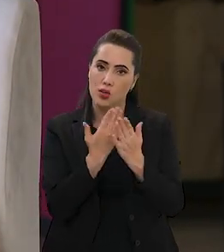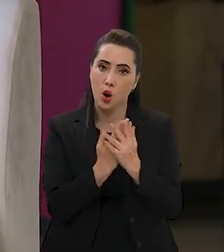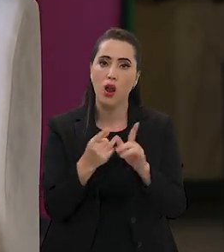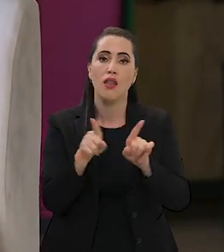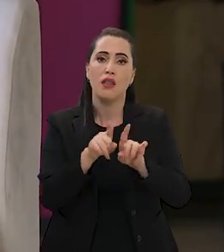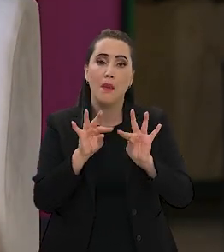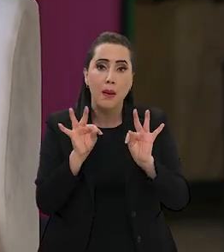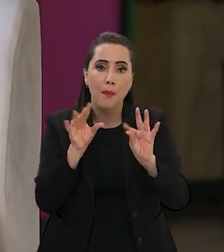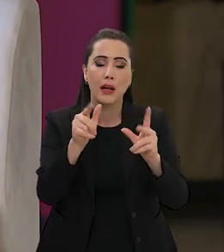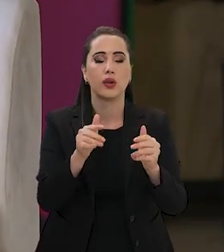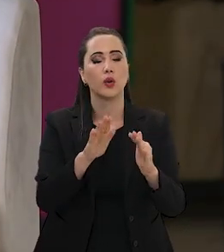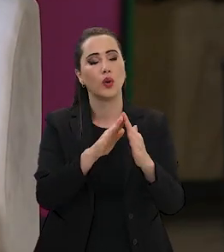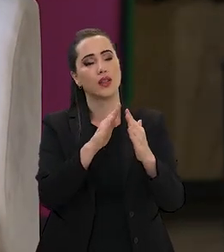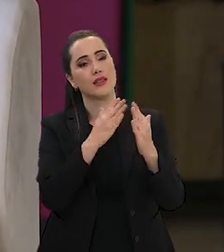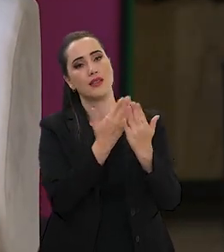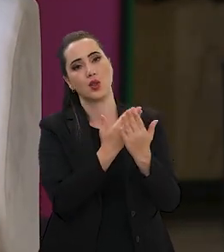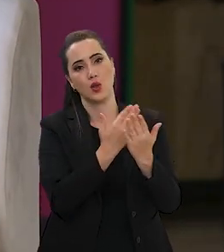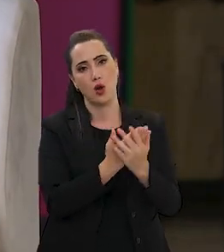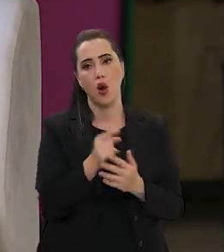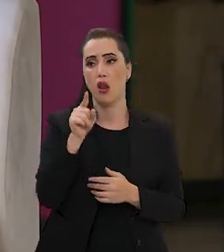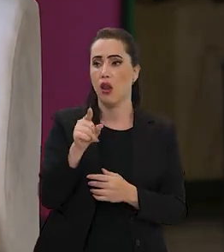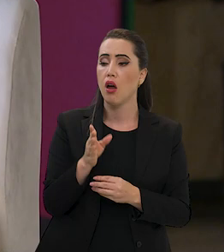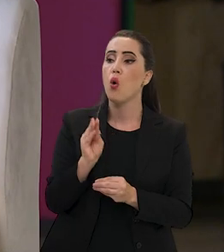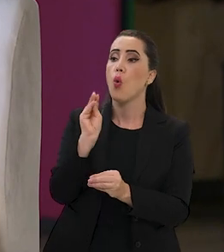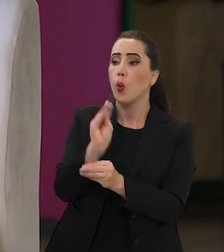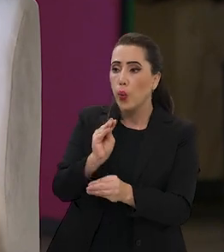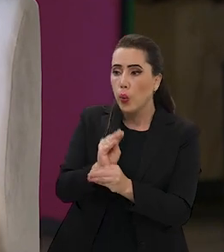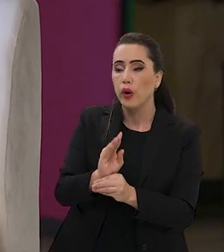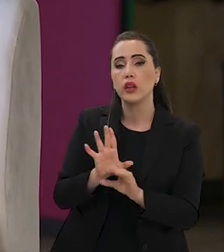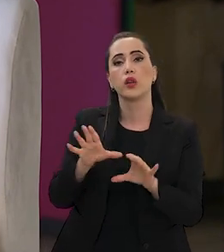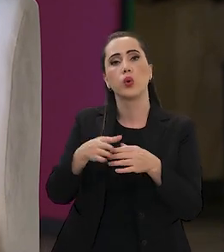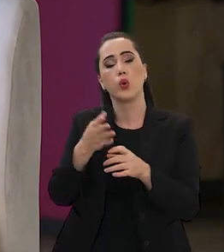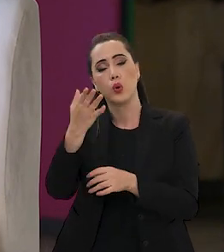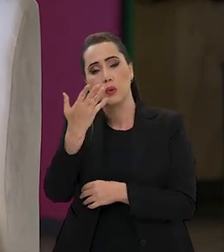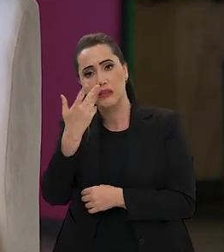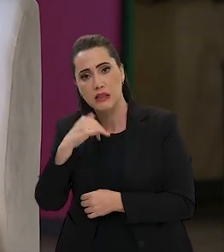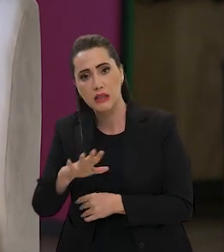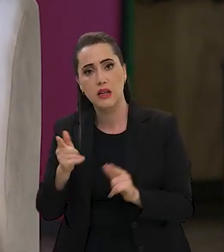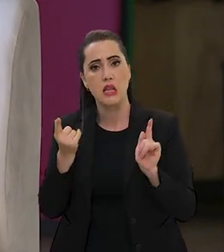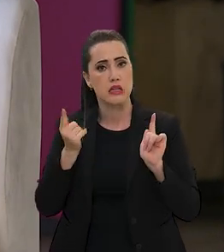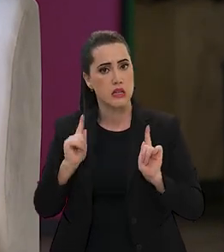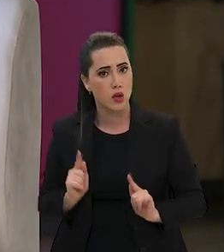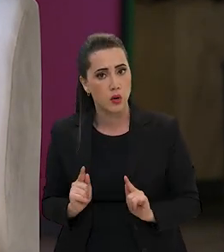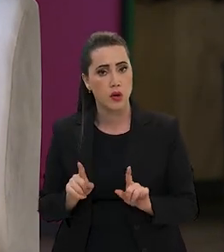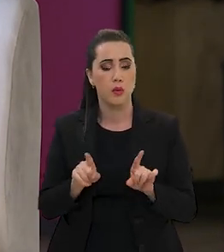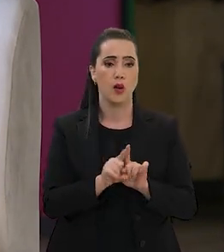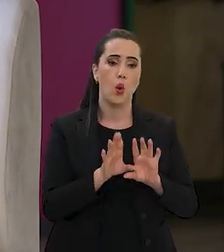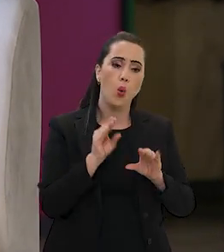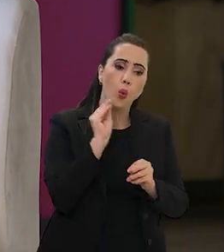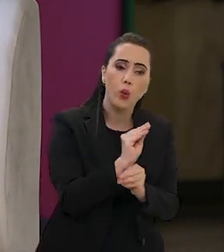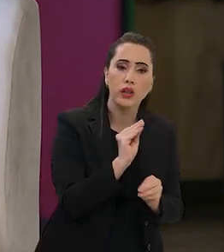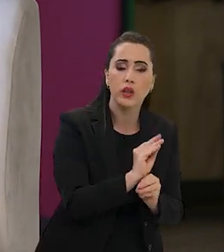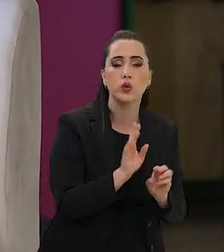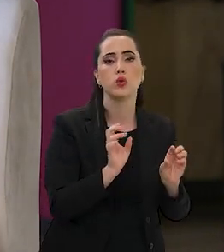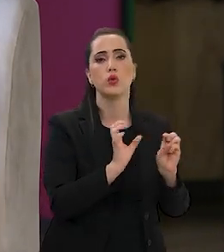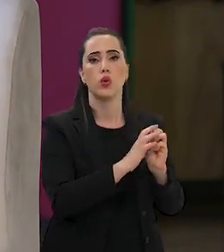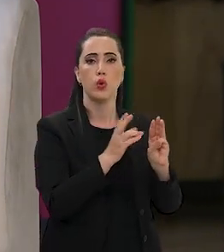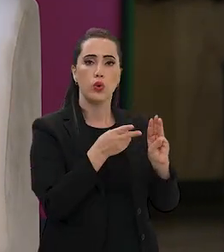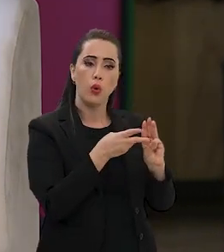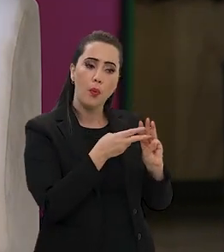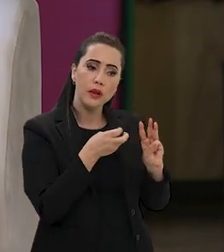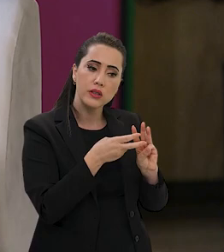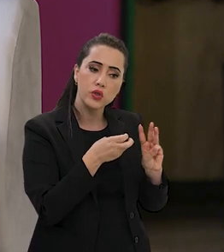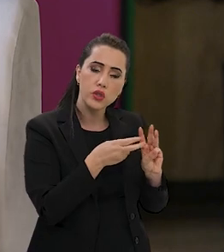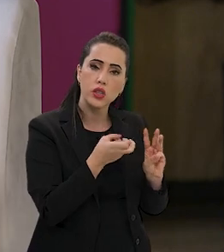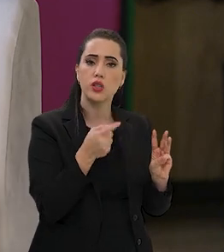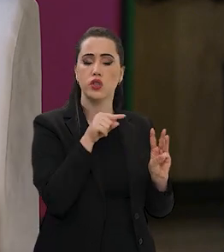é universalista. Então, ela atende a escola quilombola com as peculiaridades da alimentação do garoto indígena, ela